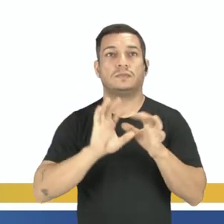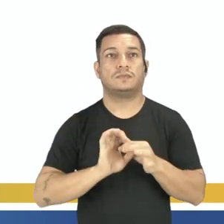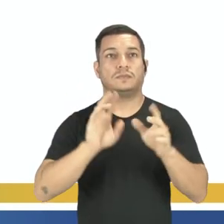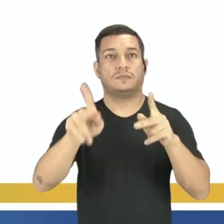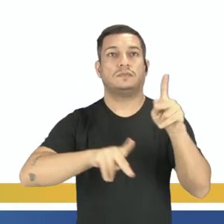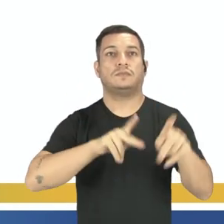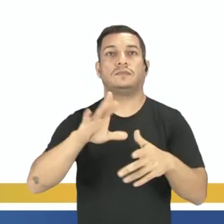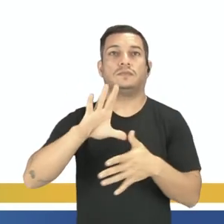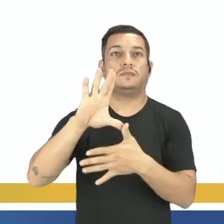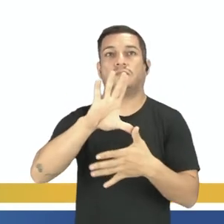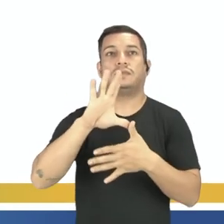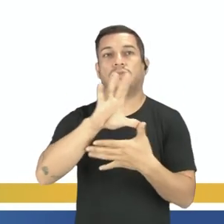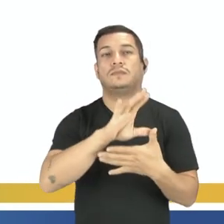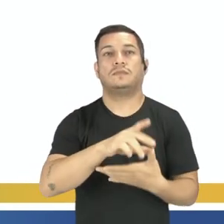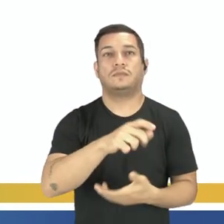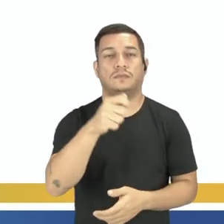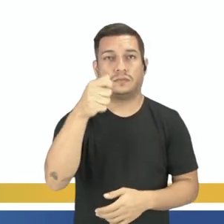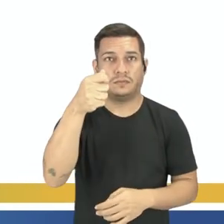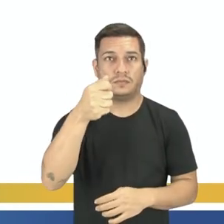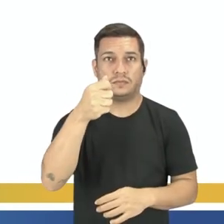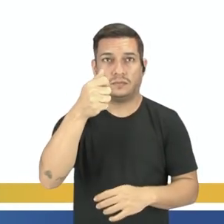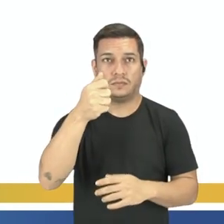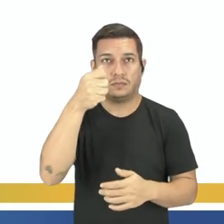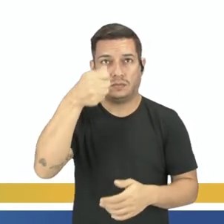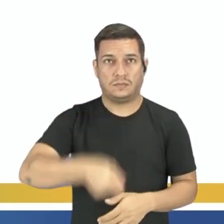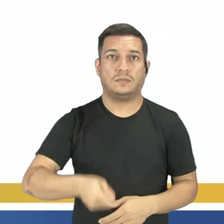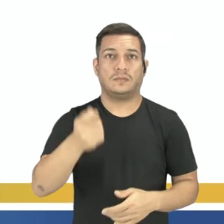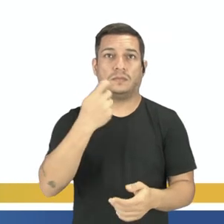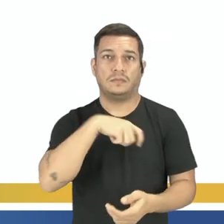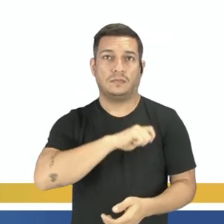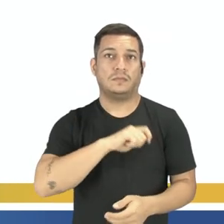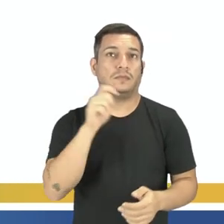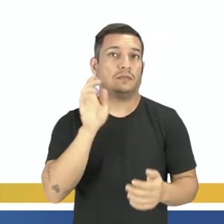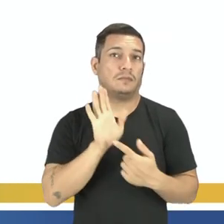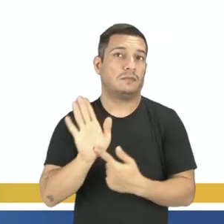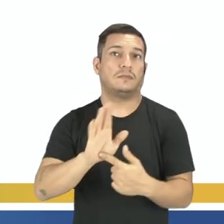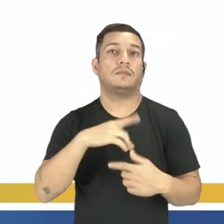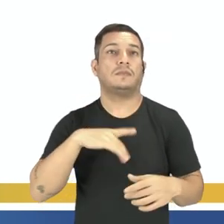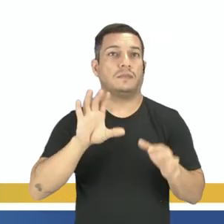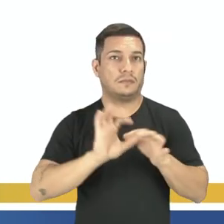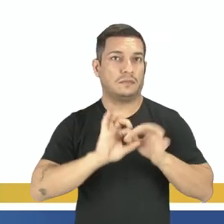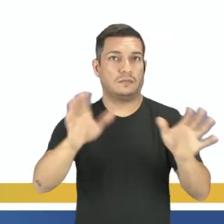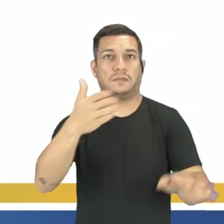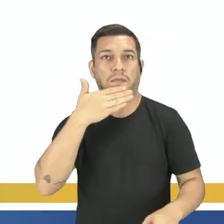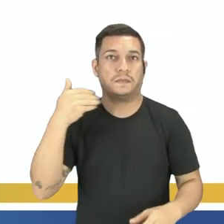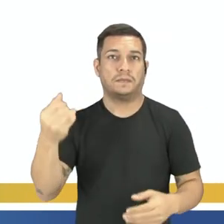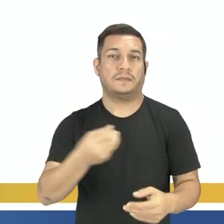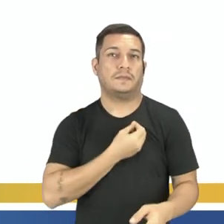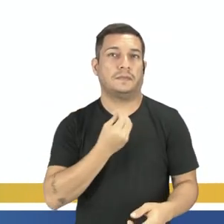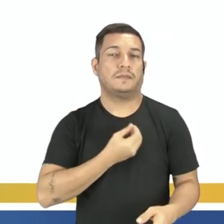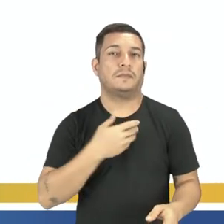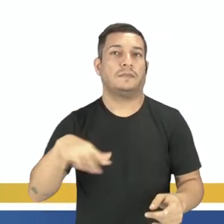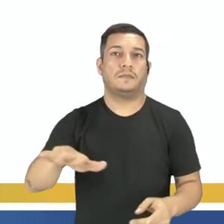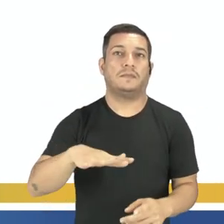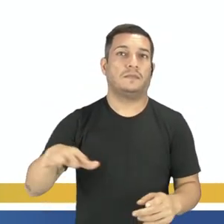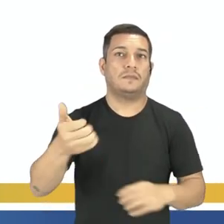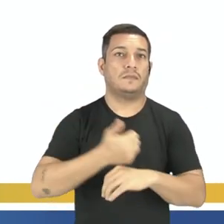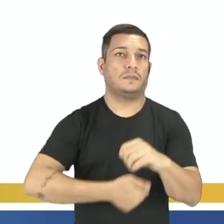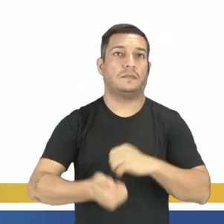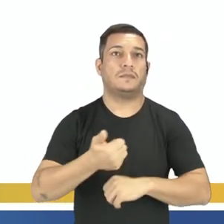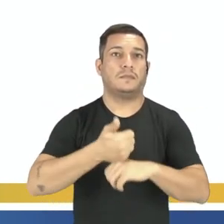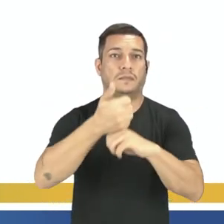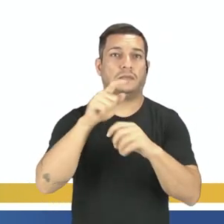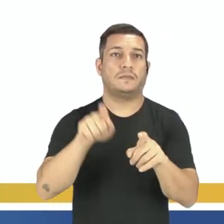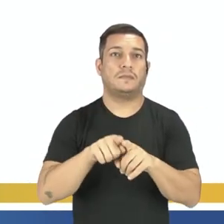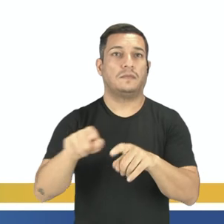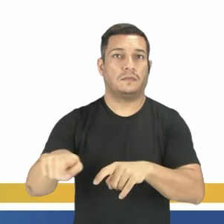americanos da dominação espanhola, indicando que haveria liberdade e melhoria nas condições sociais, os líderes da independência